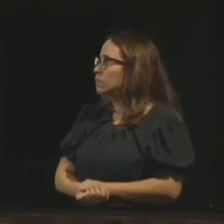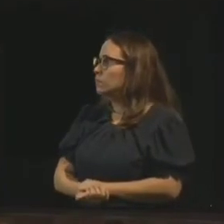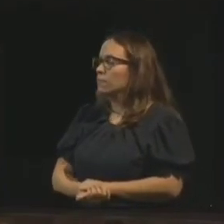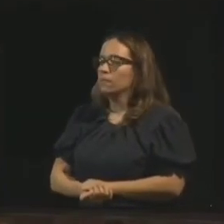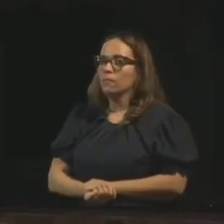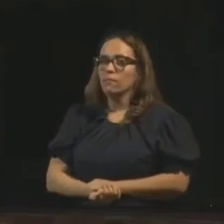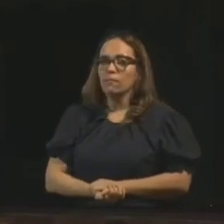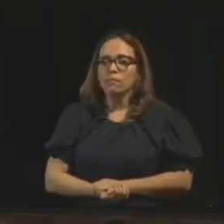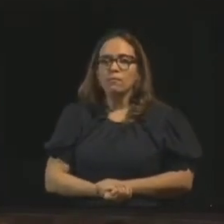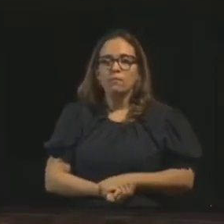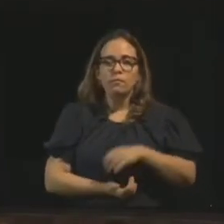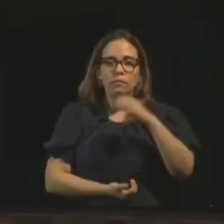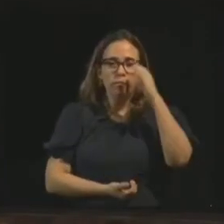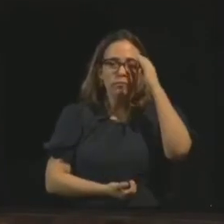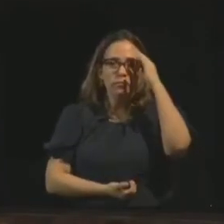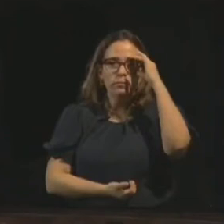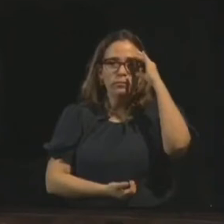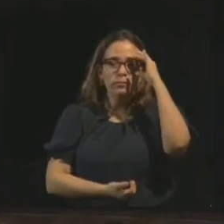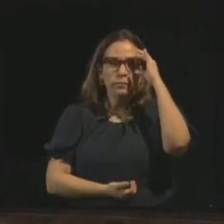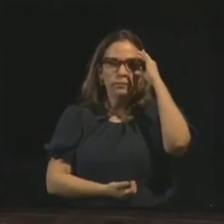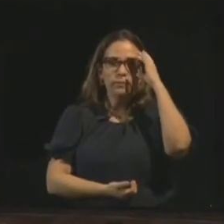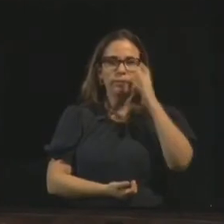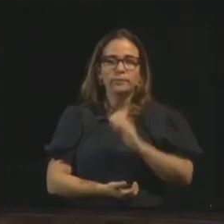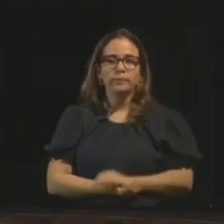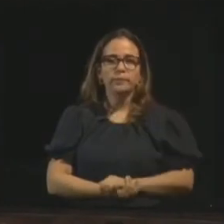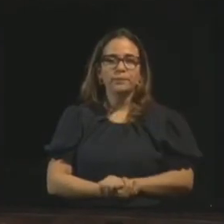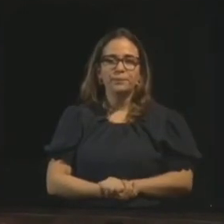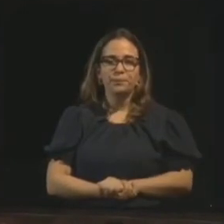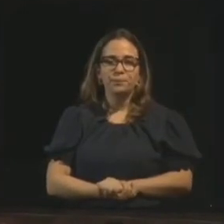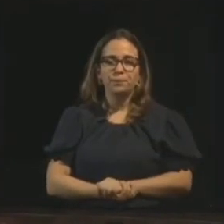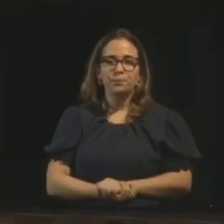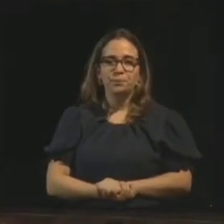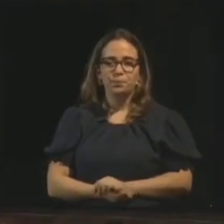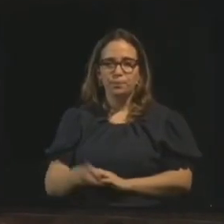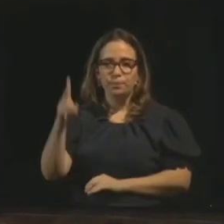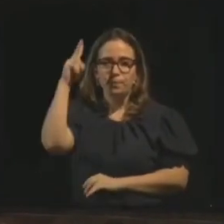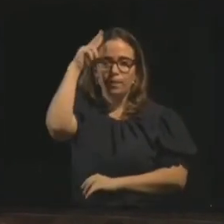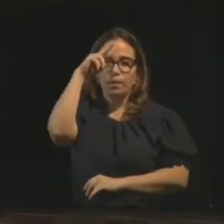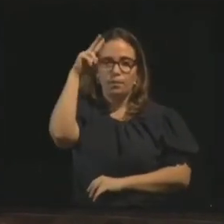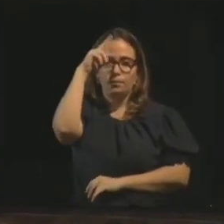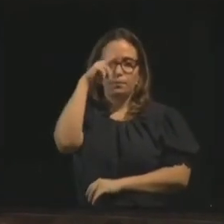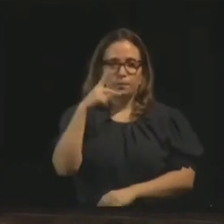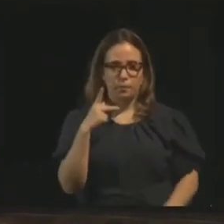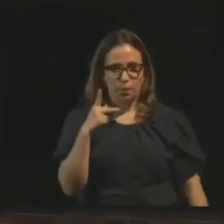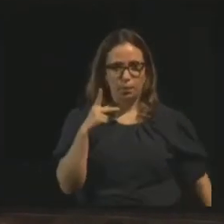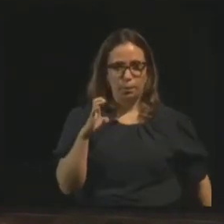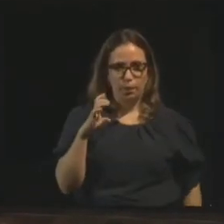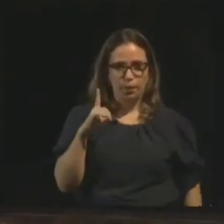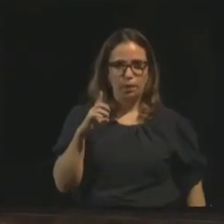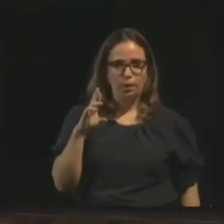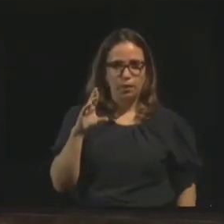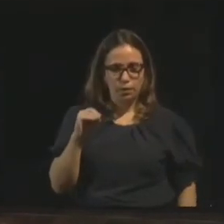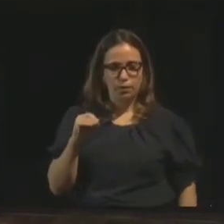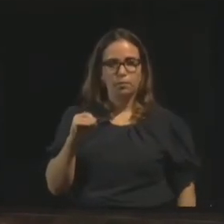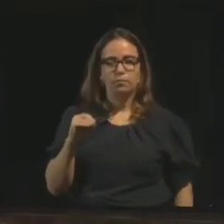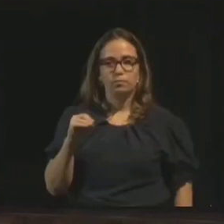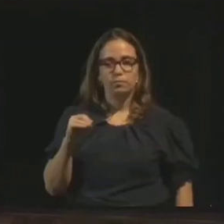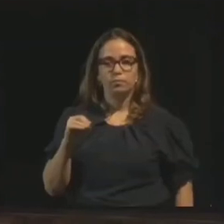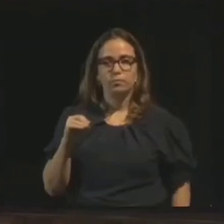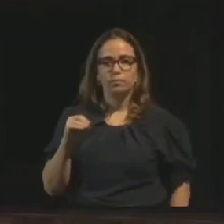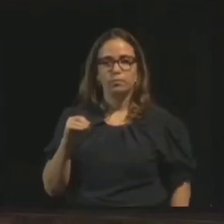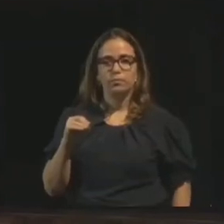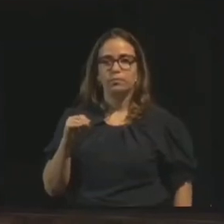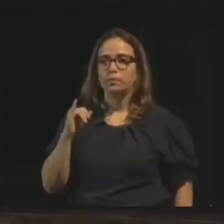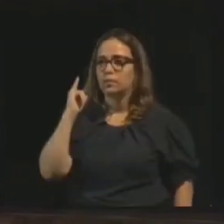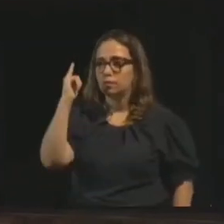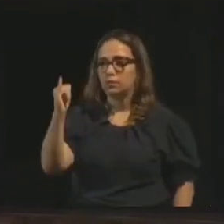Nazareno, mas, sim, lembram de Pedro? Mal inspirado, ele tenta impedir